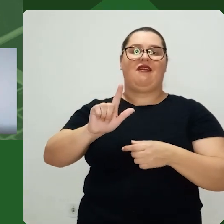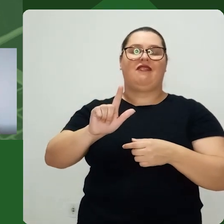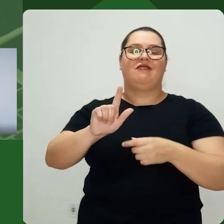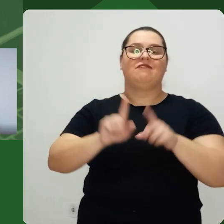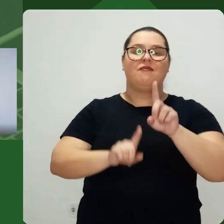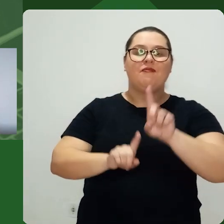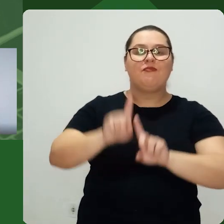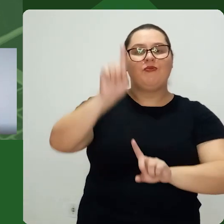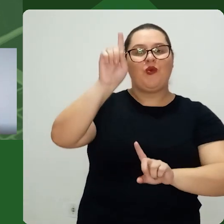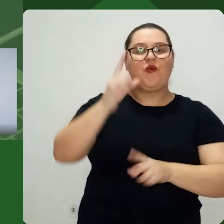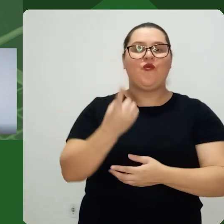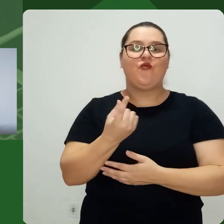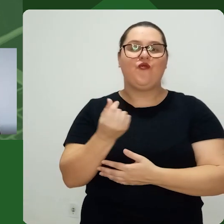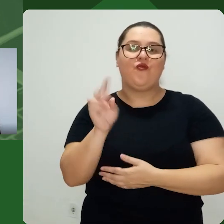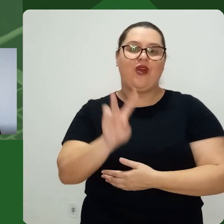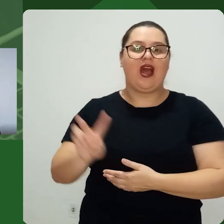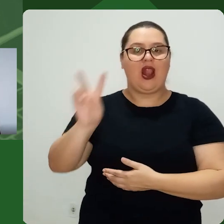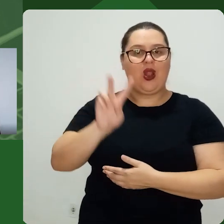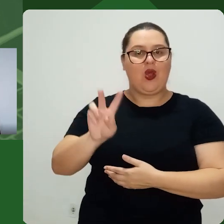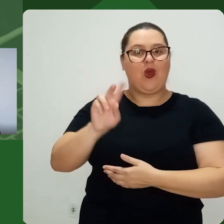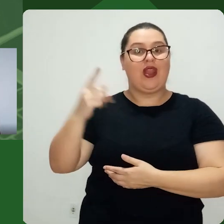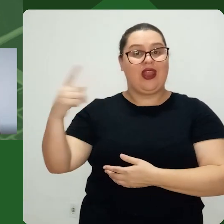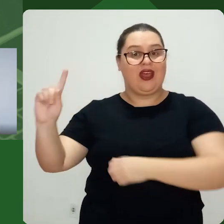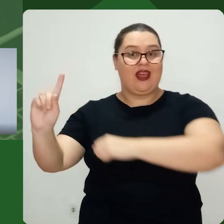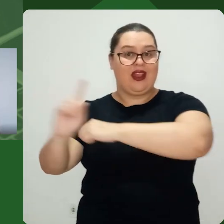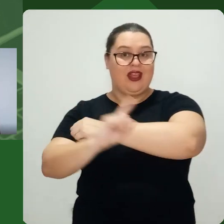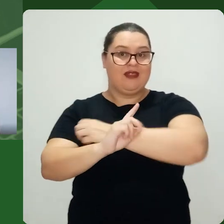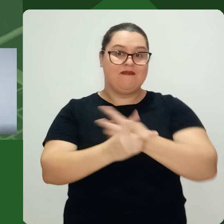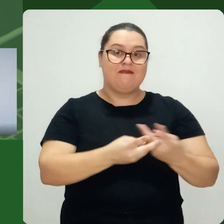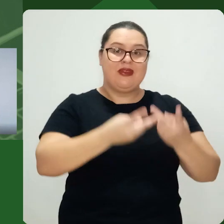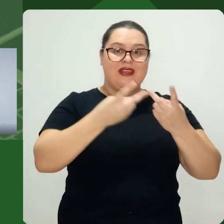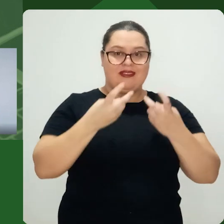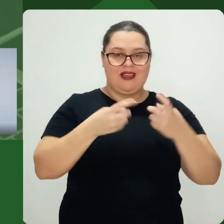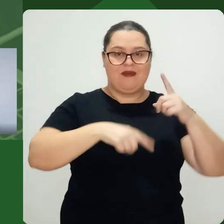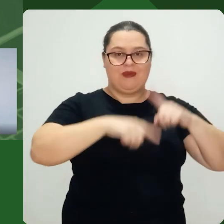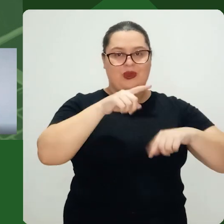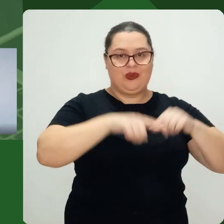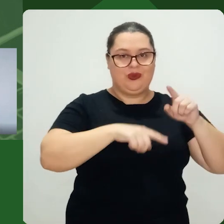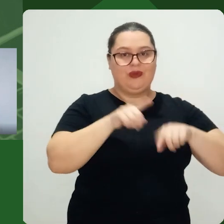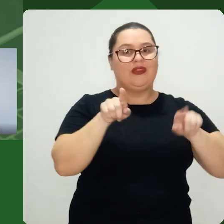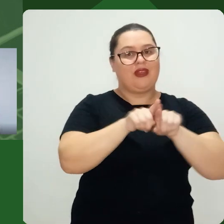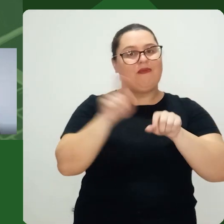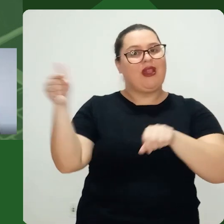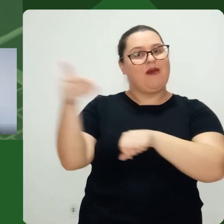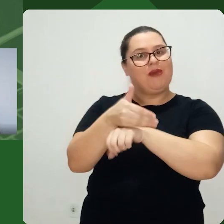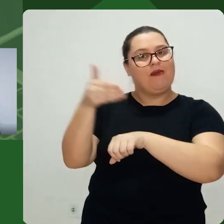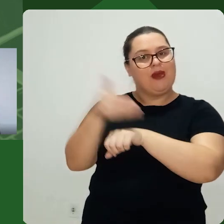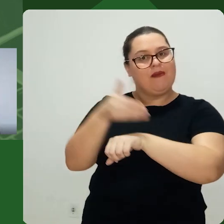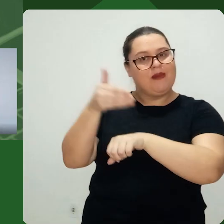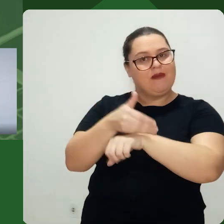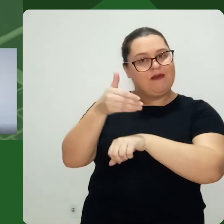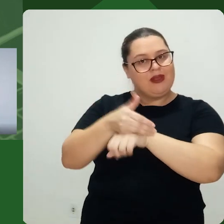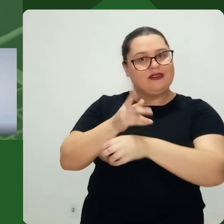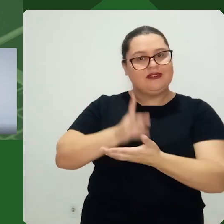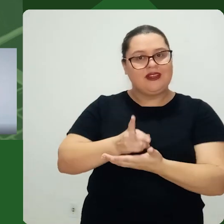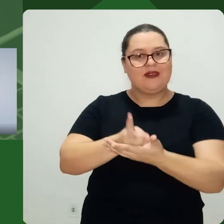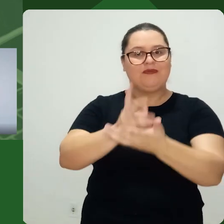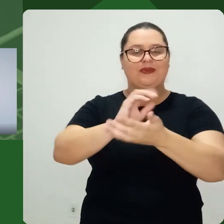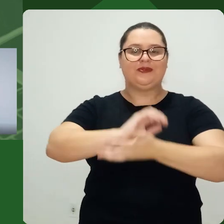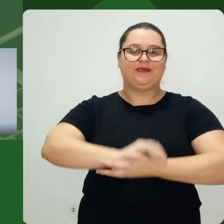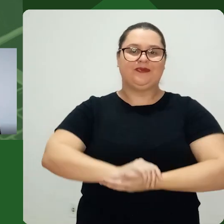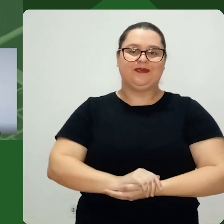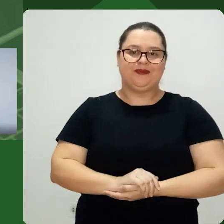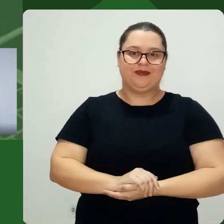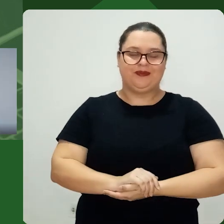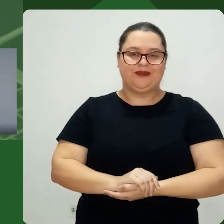Só assim A gente consegue Então aumentar O valor Percebido Do cliente Pelo nosso produto E fazer com que ele Compre o nosso